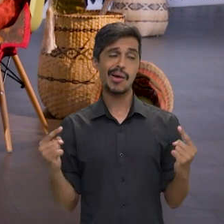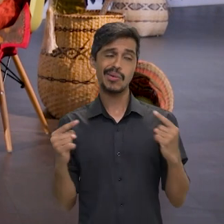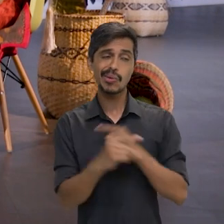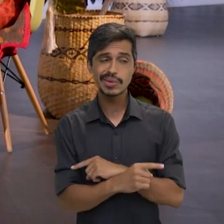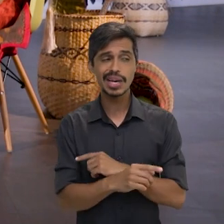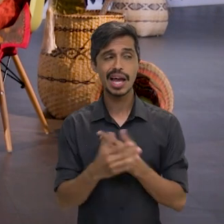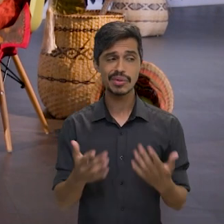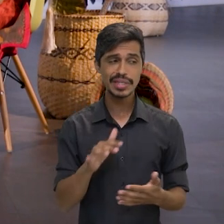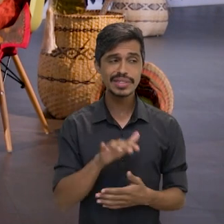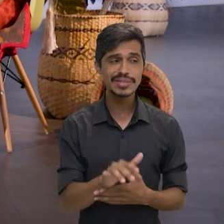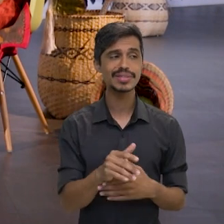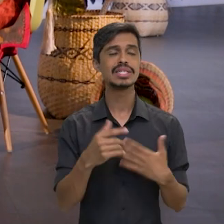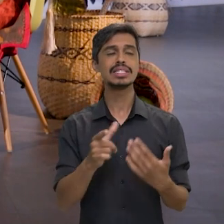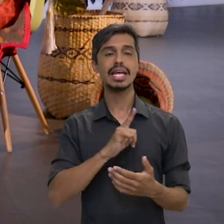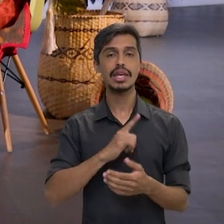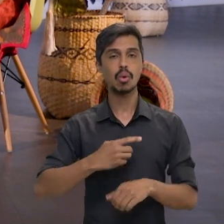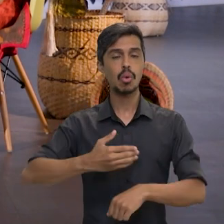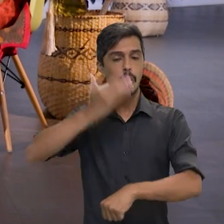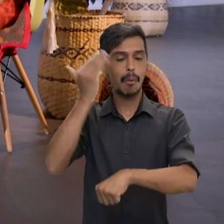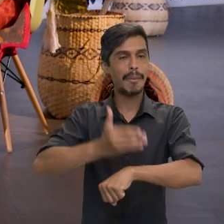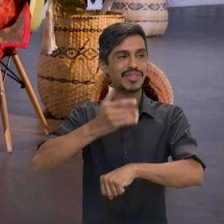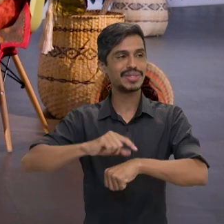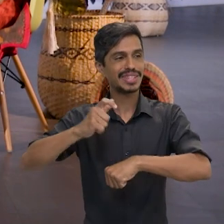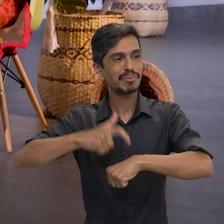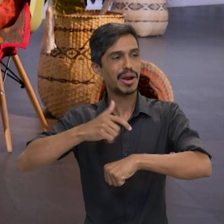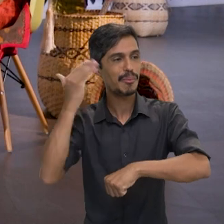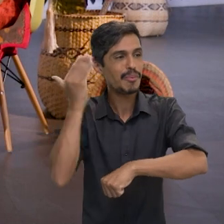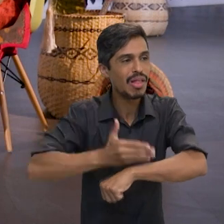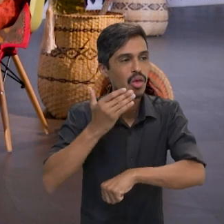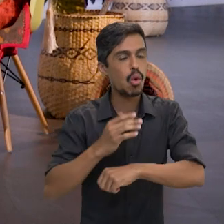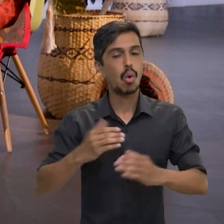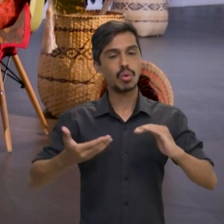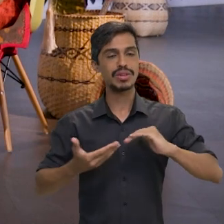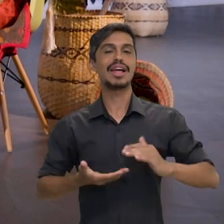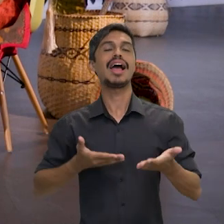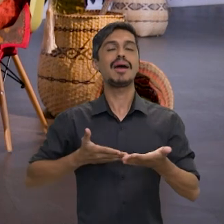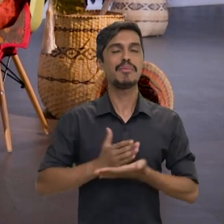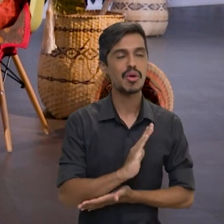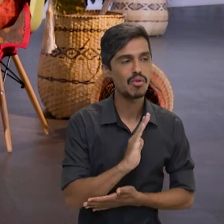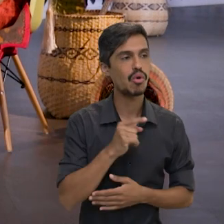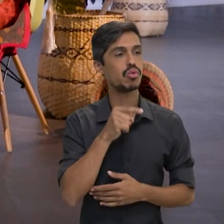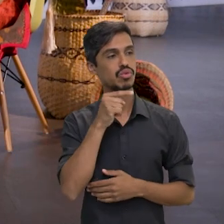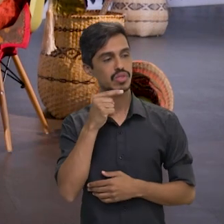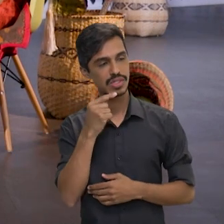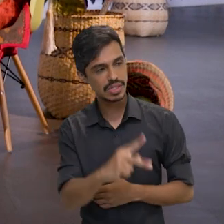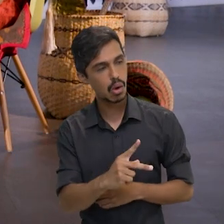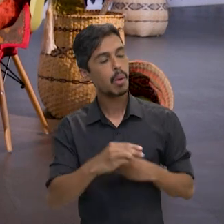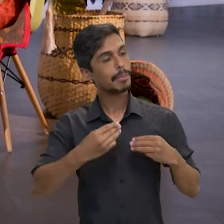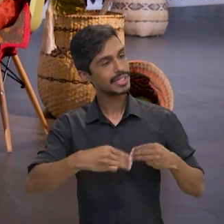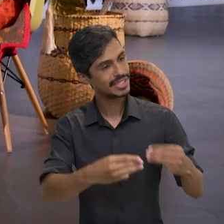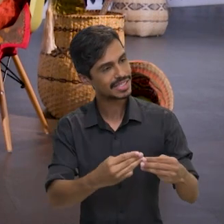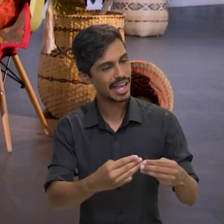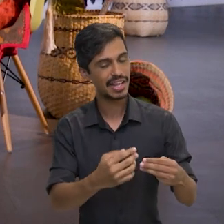trabalho de demarcação, nós temos o marco temporal, né? O Congresso aprovou, o Ministério da Senhora, né?